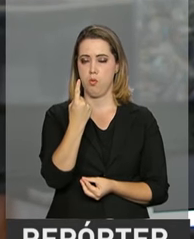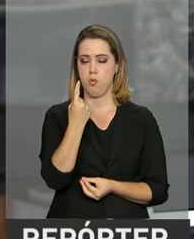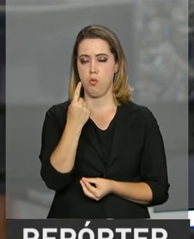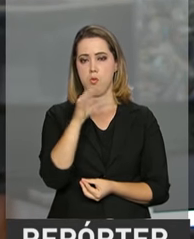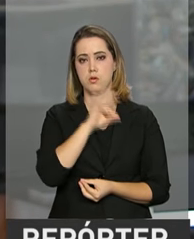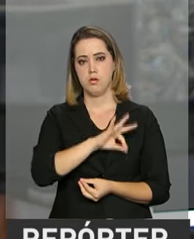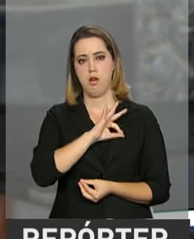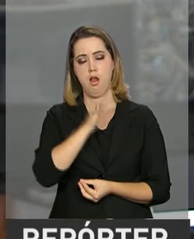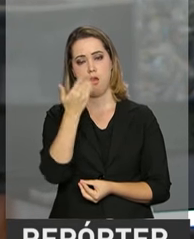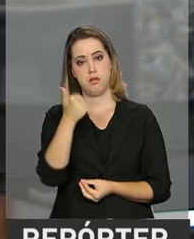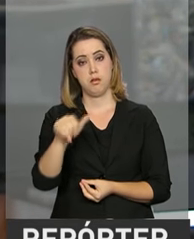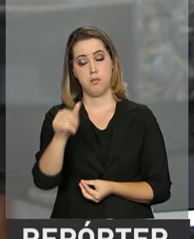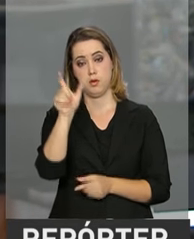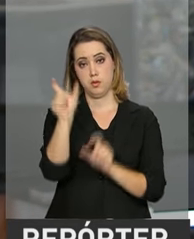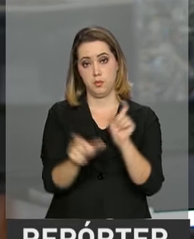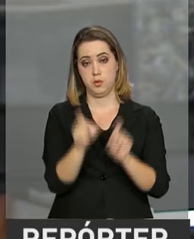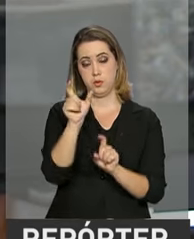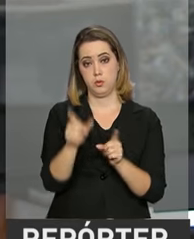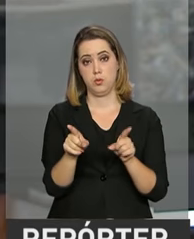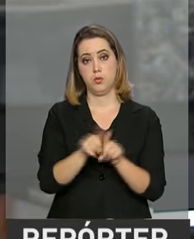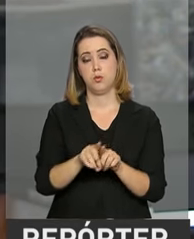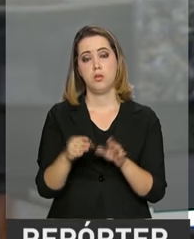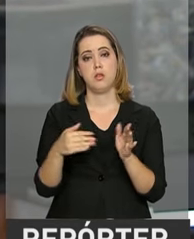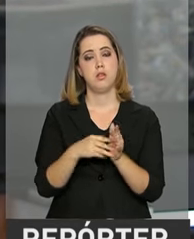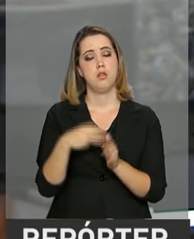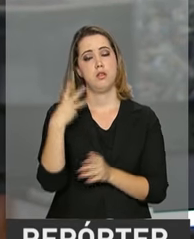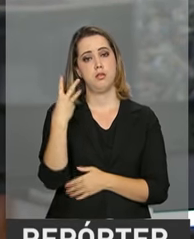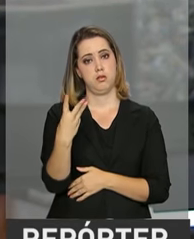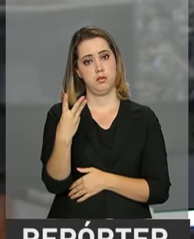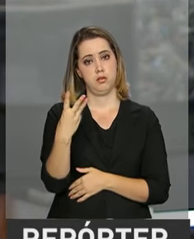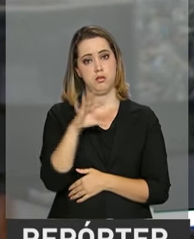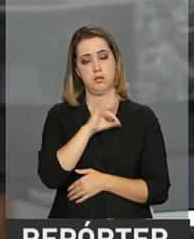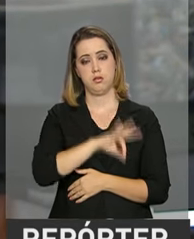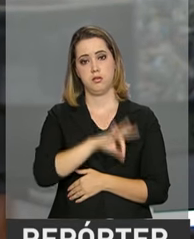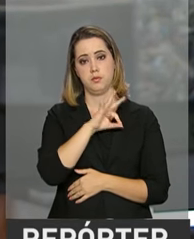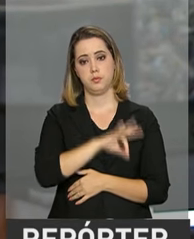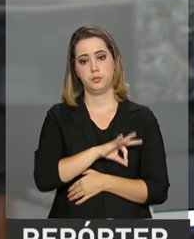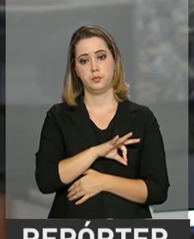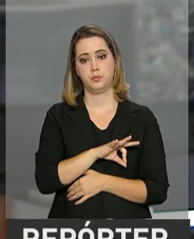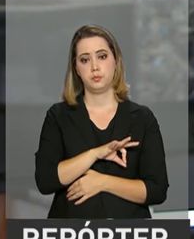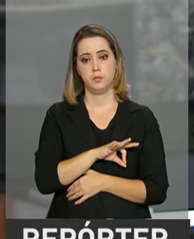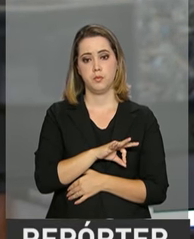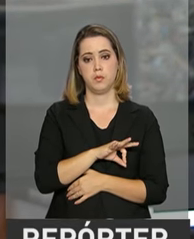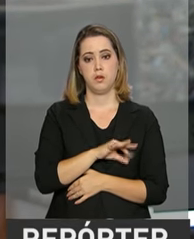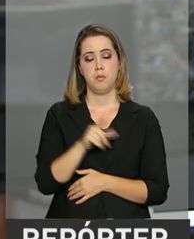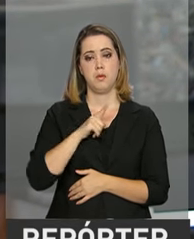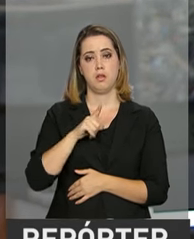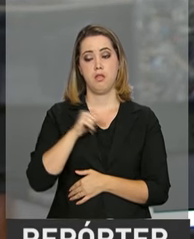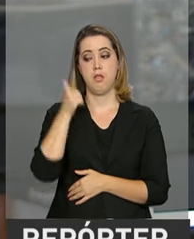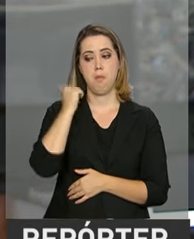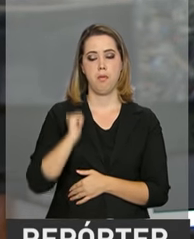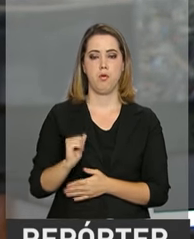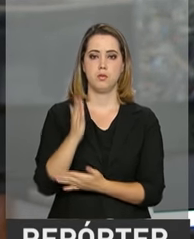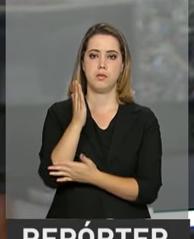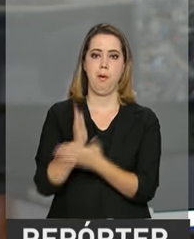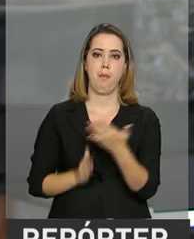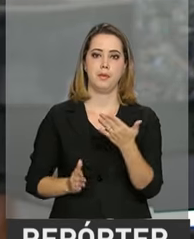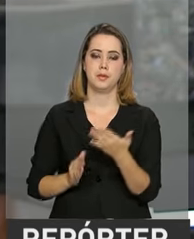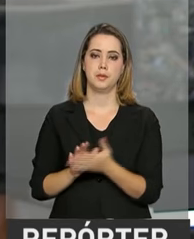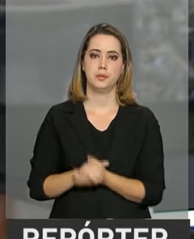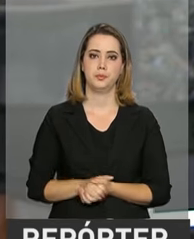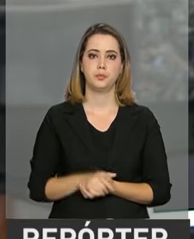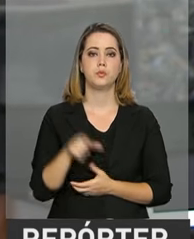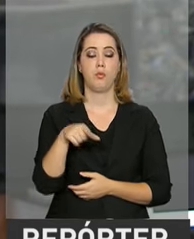meio para ter direito a uma bolsa integral e até três salários mínimos para ter direito a uma bolsa parcial.